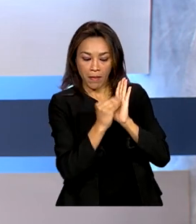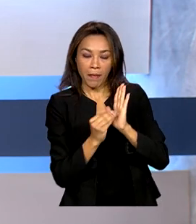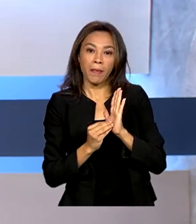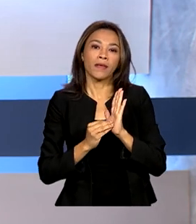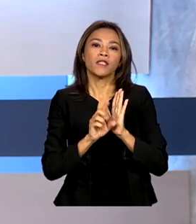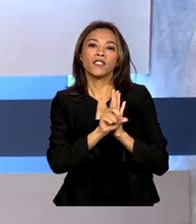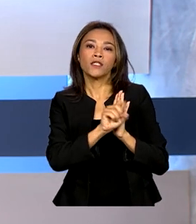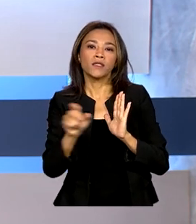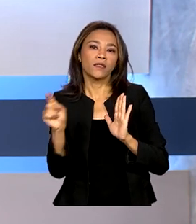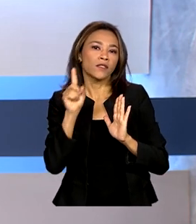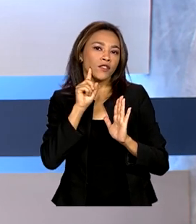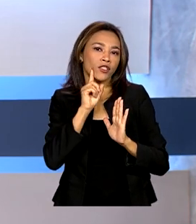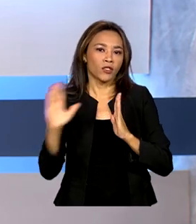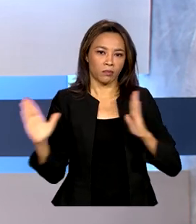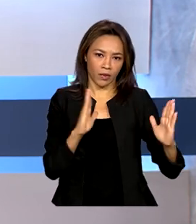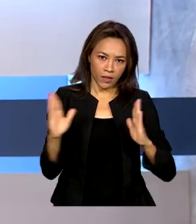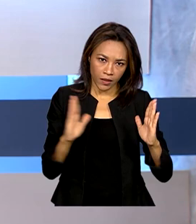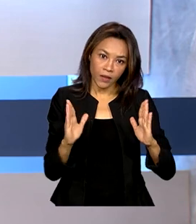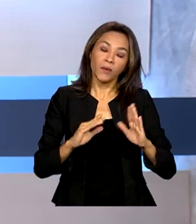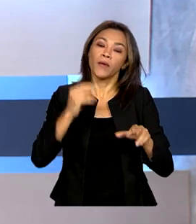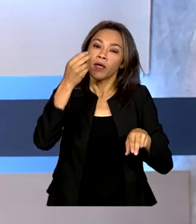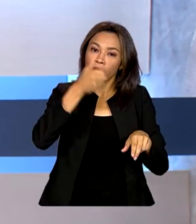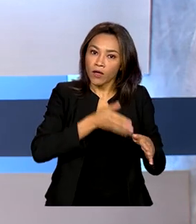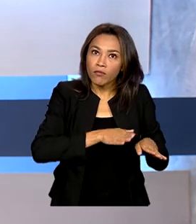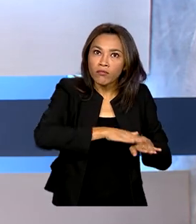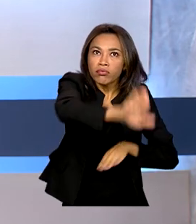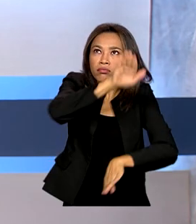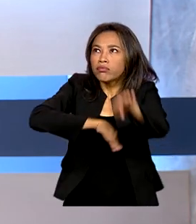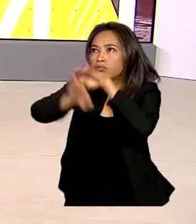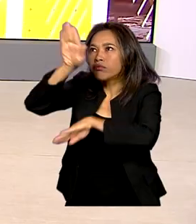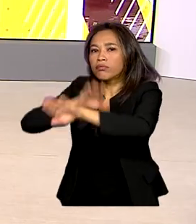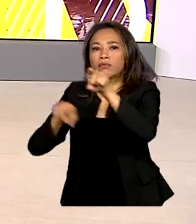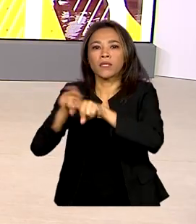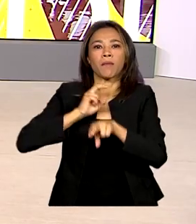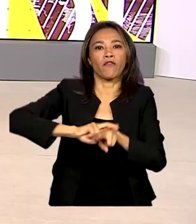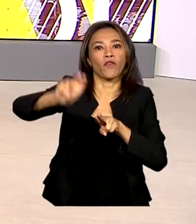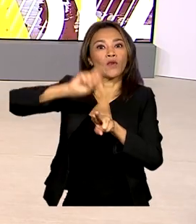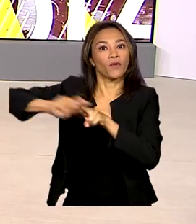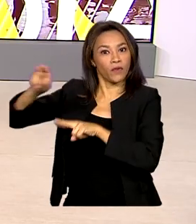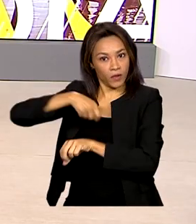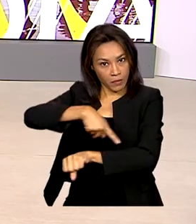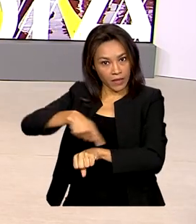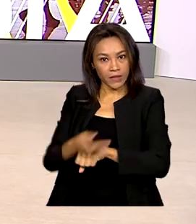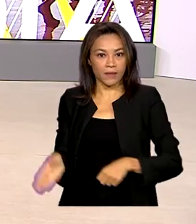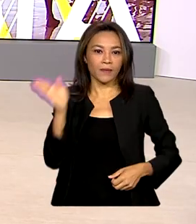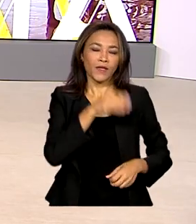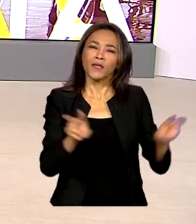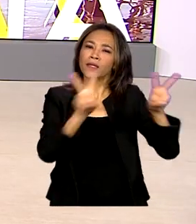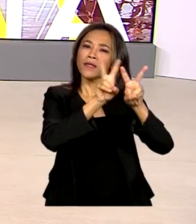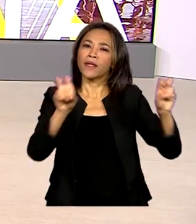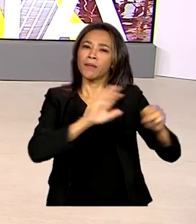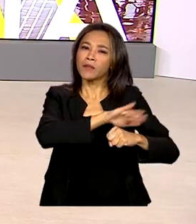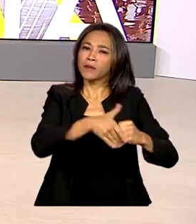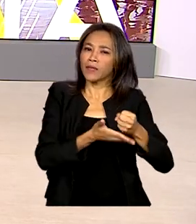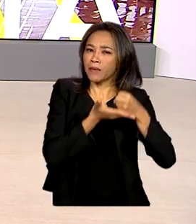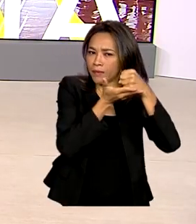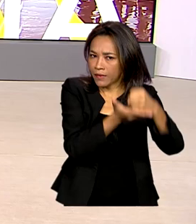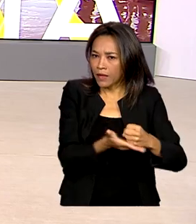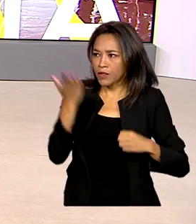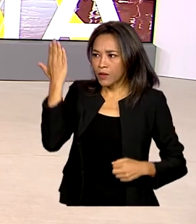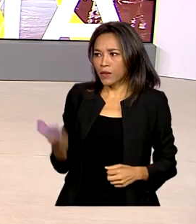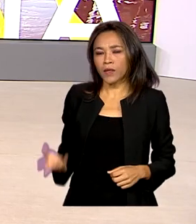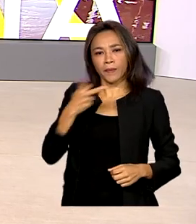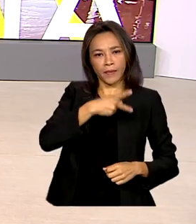prioritárias em rodovias e ferrovias no país. Sustentabilidade. O presidente Lula assinou